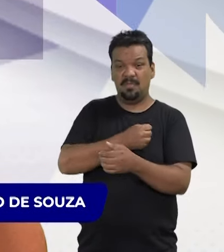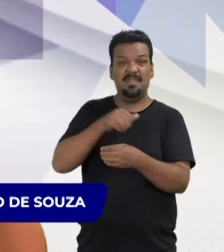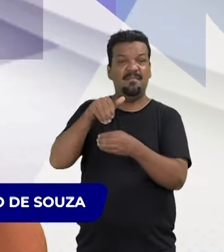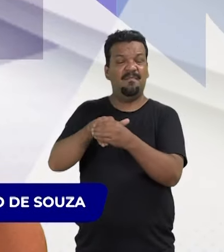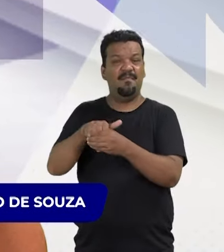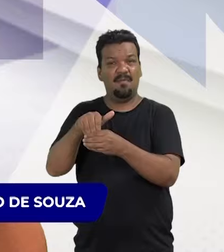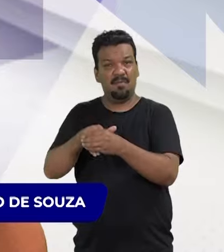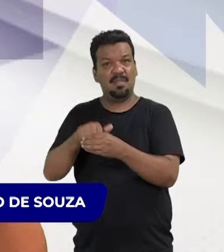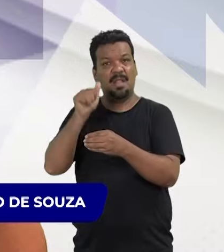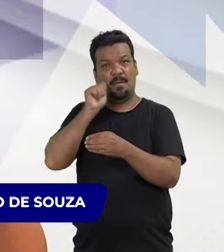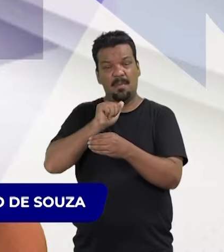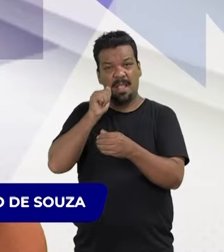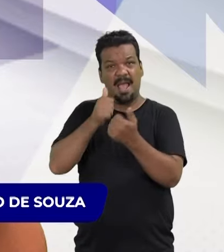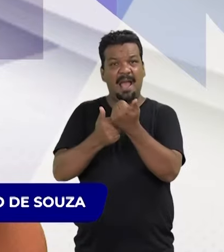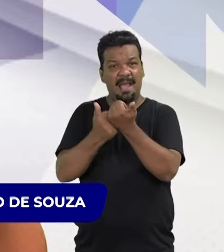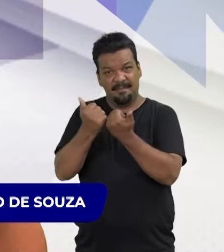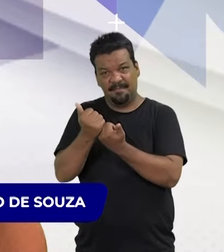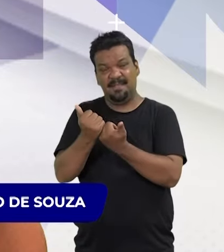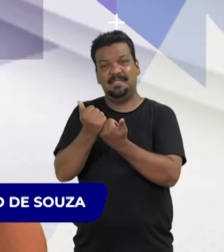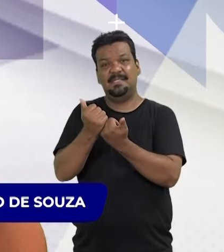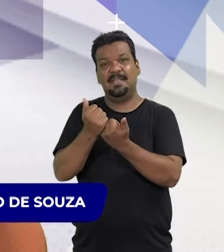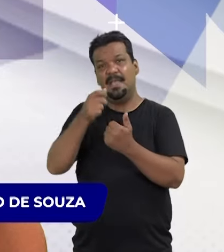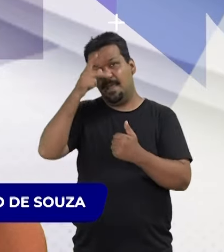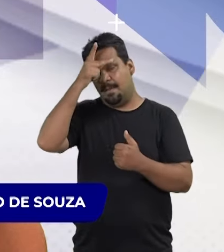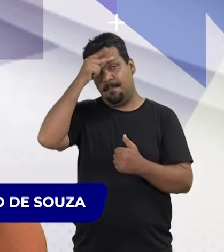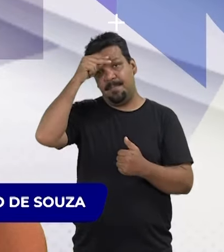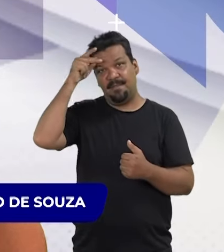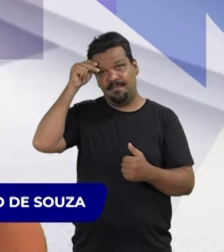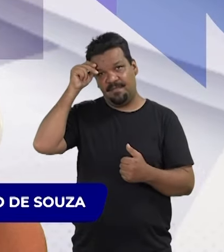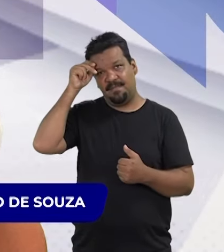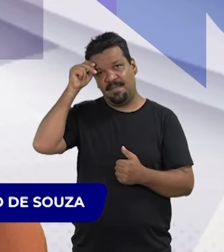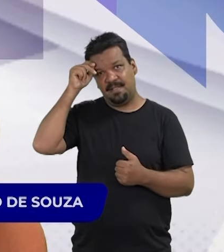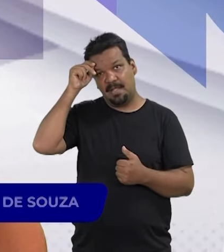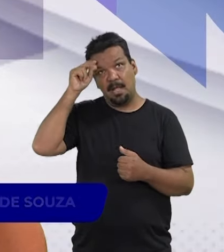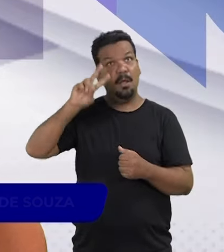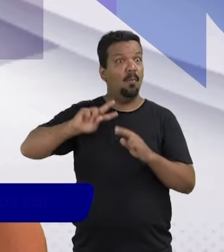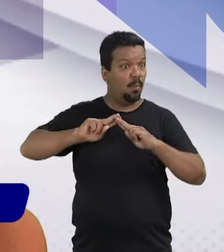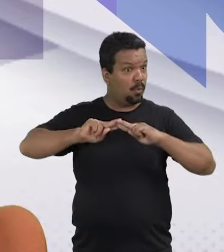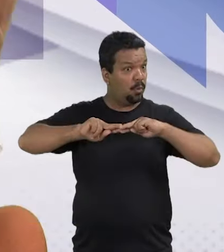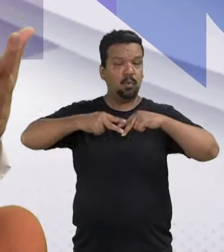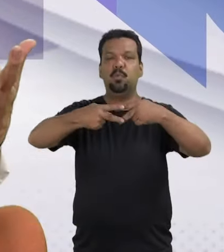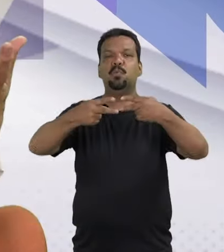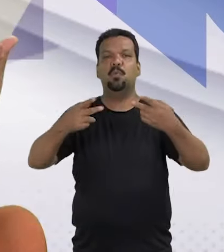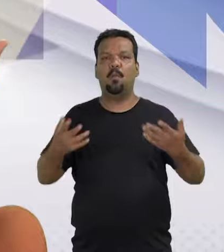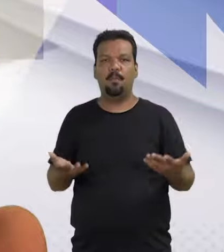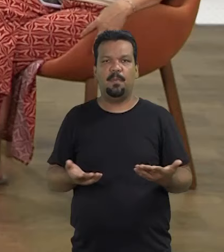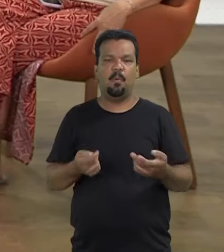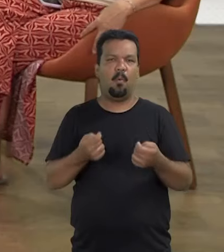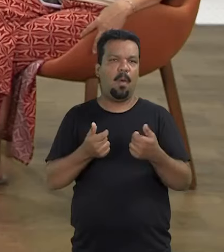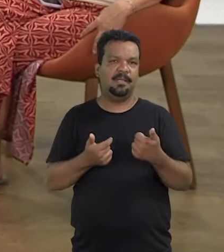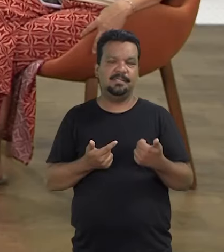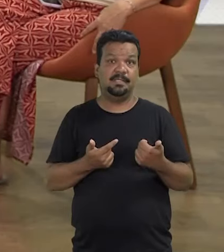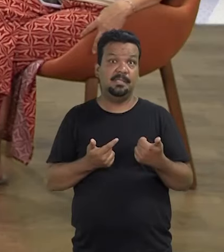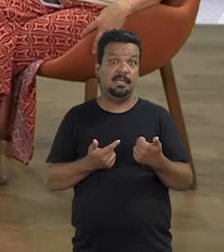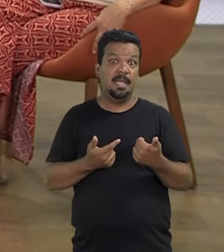candidaturas de mulheres a vice-prefeitas praticamente dobrou. Mas dobrou